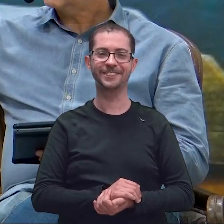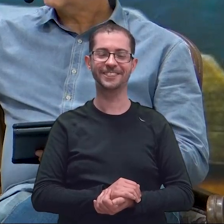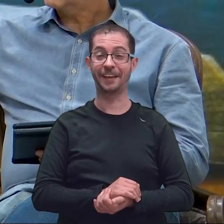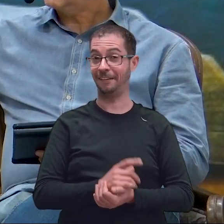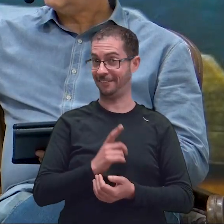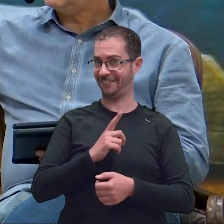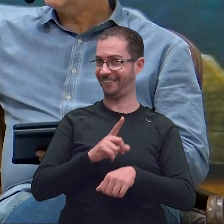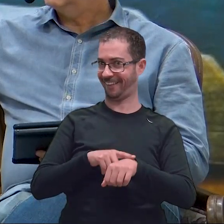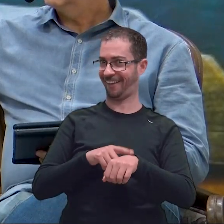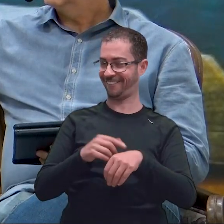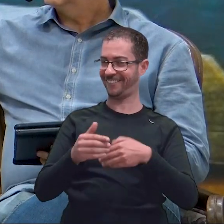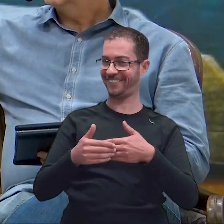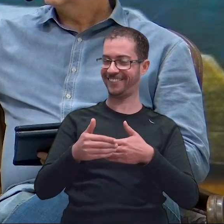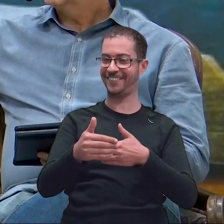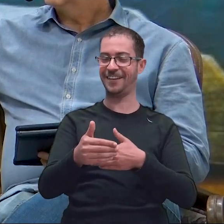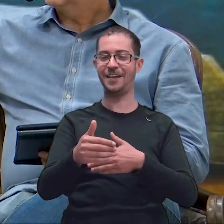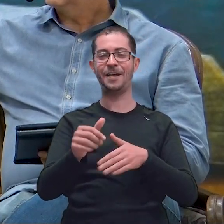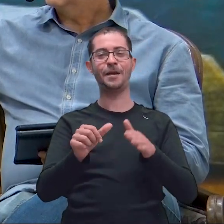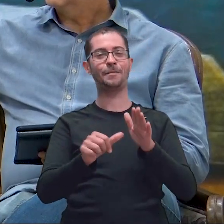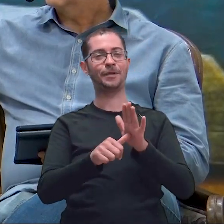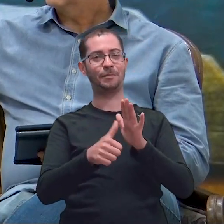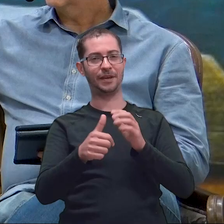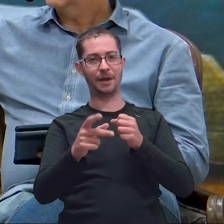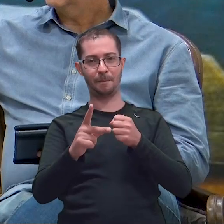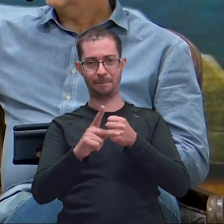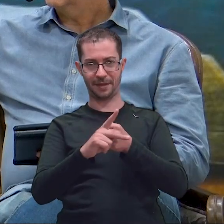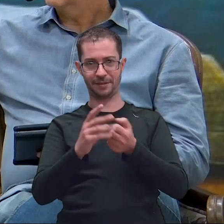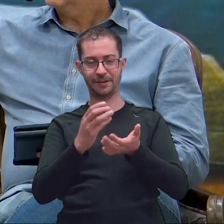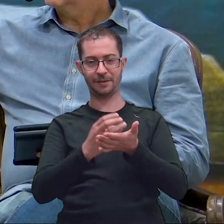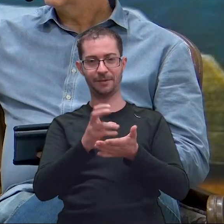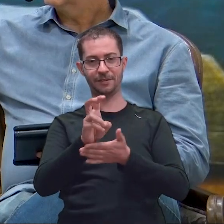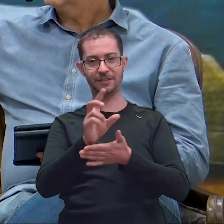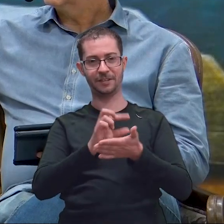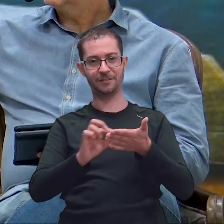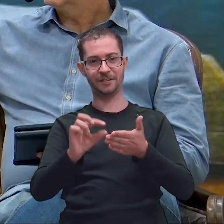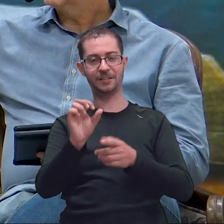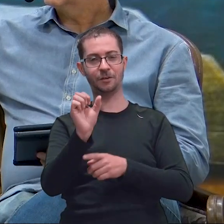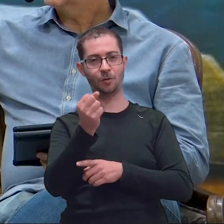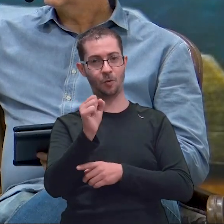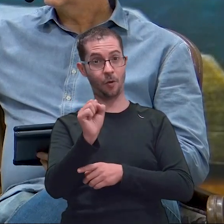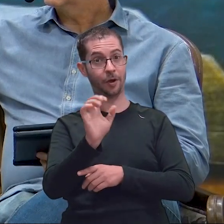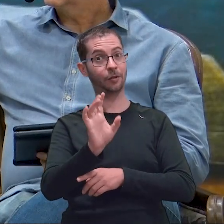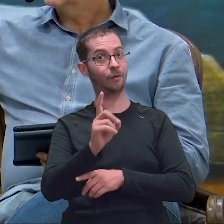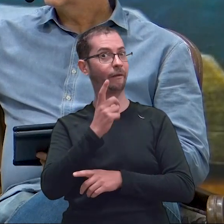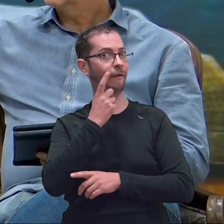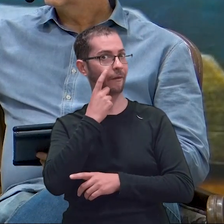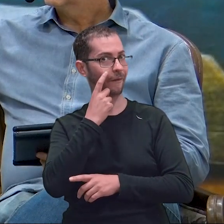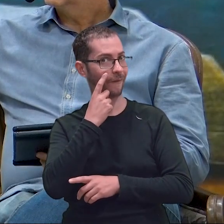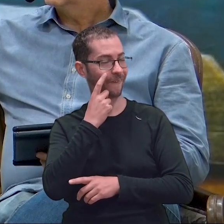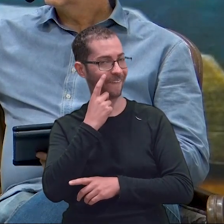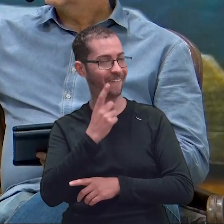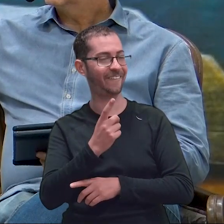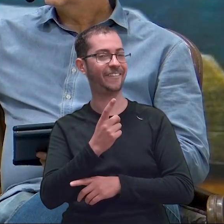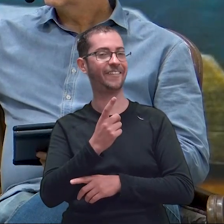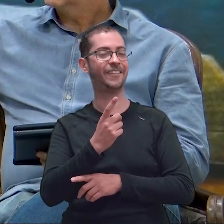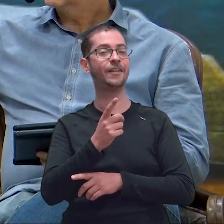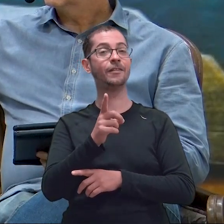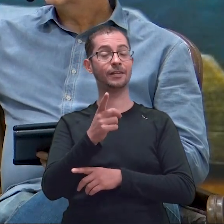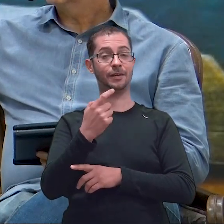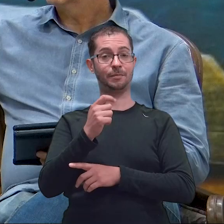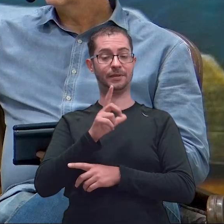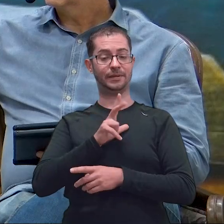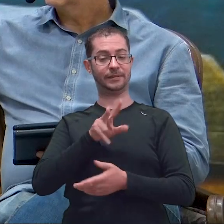um minutinho para essa aqui, ó, 1 Pedro 5,8 diz assim, olha o que ele está falando para nós cristãos. Ser de